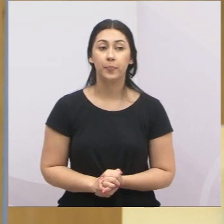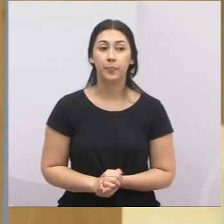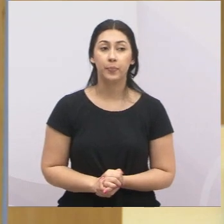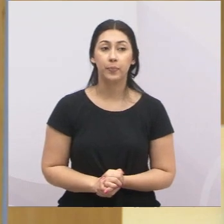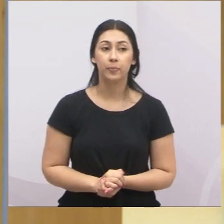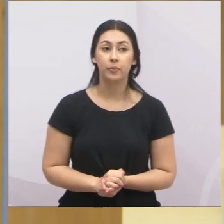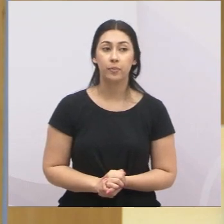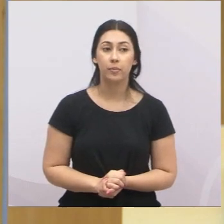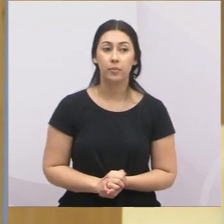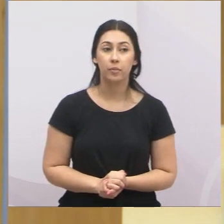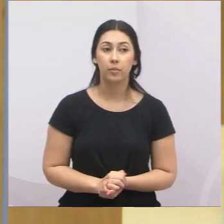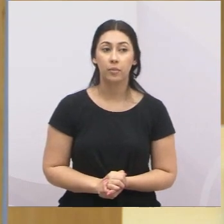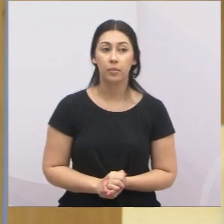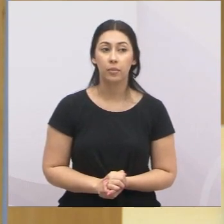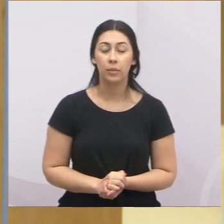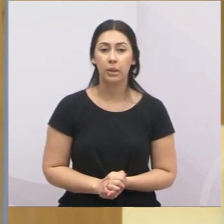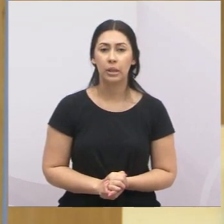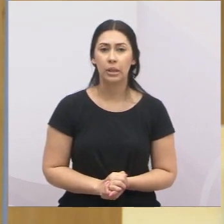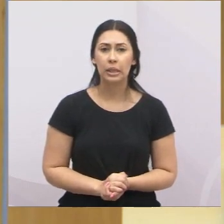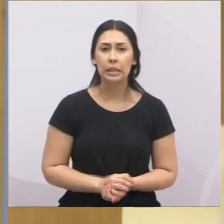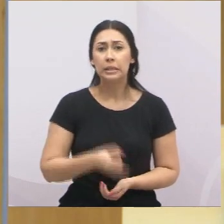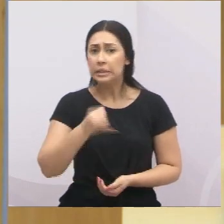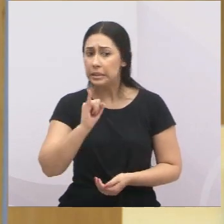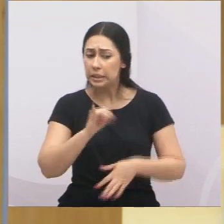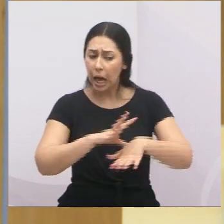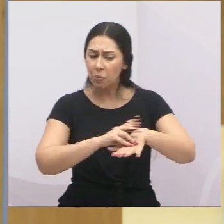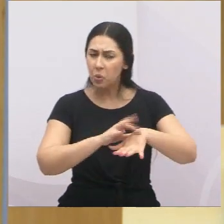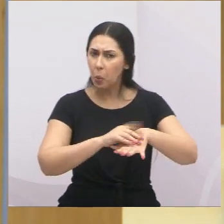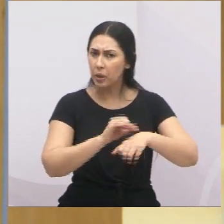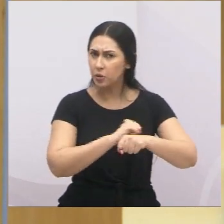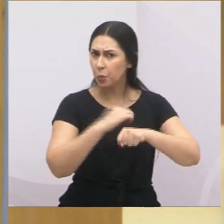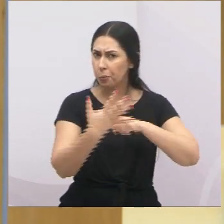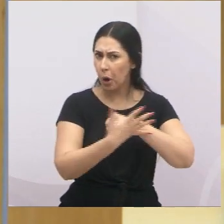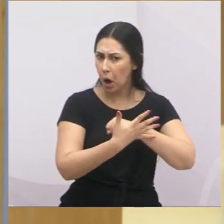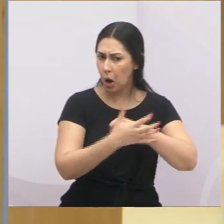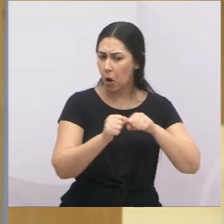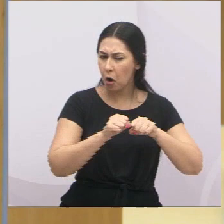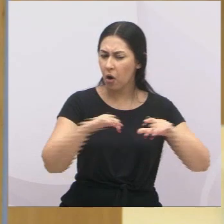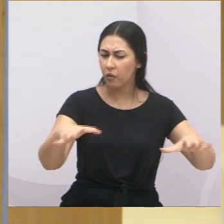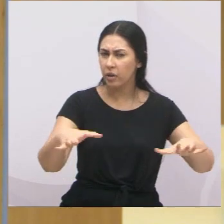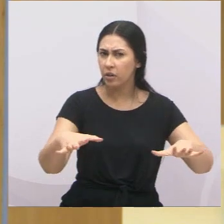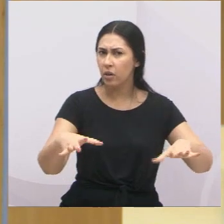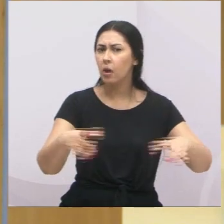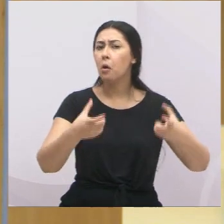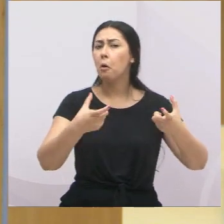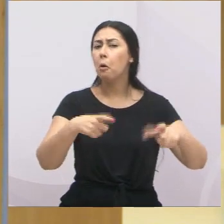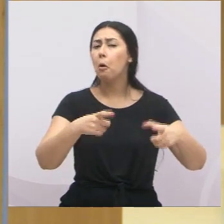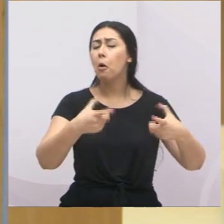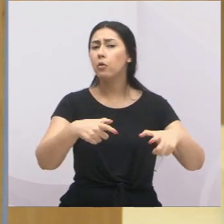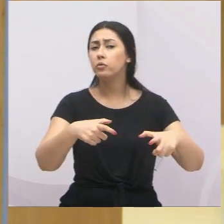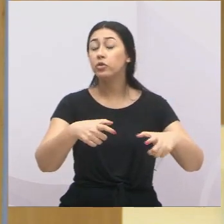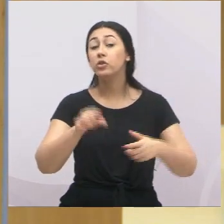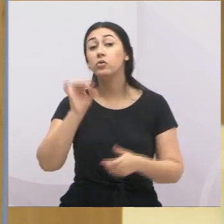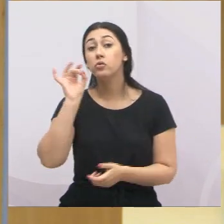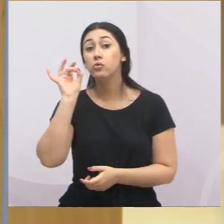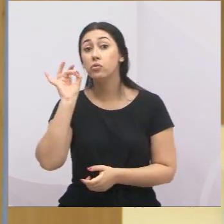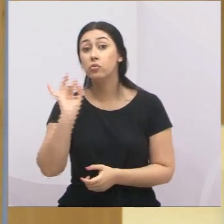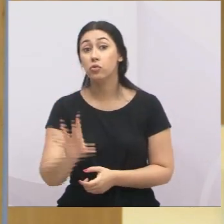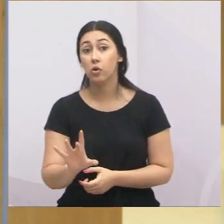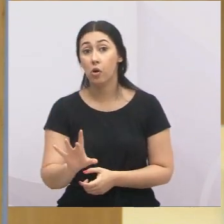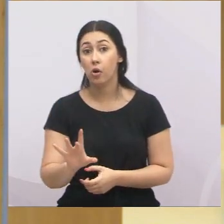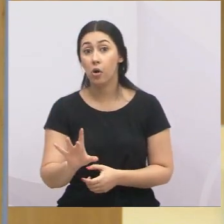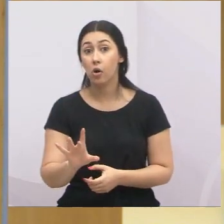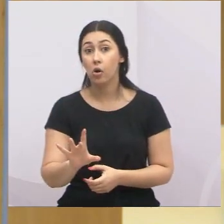Os atendimentos relacionados aos casos de Covid, hoje eles estão sendo que feitos? Que única e exclusivamente